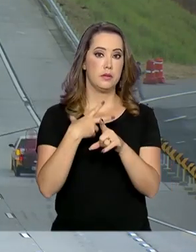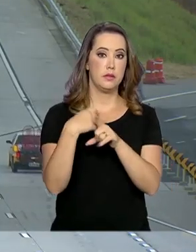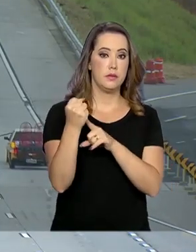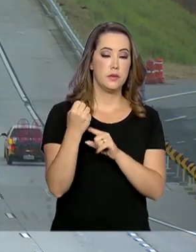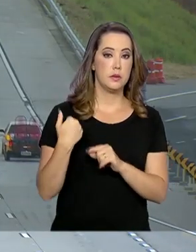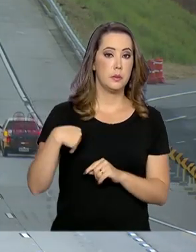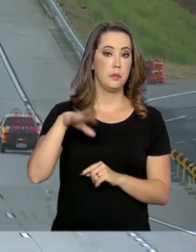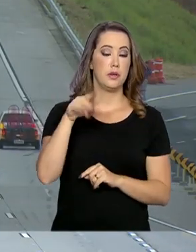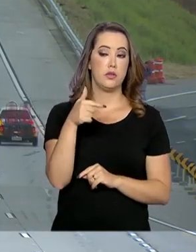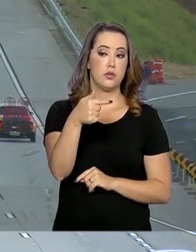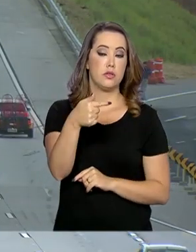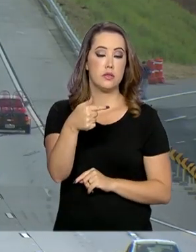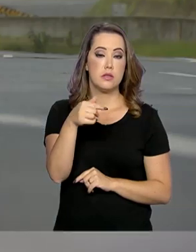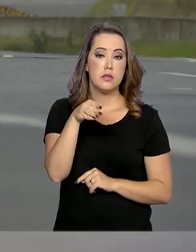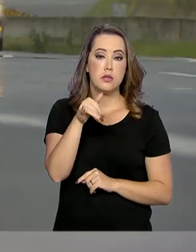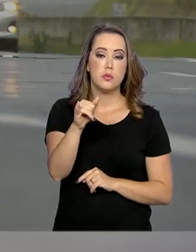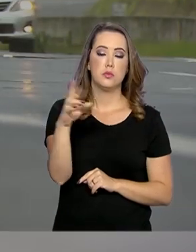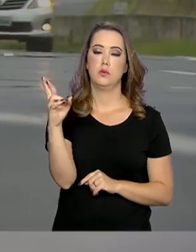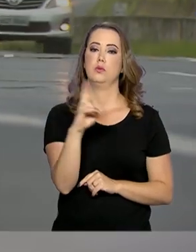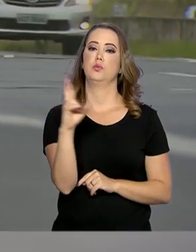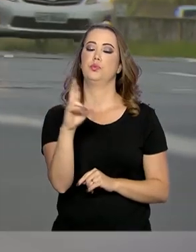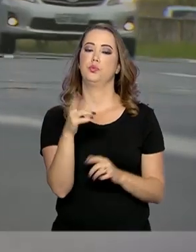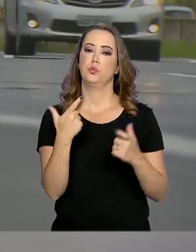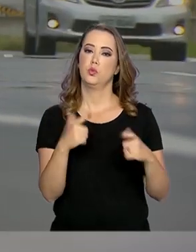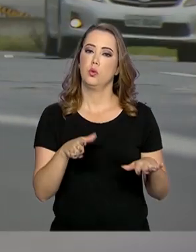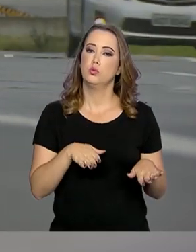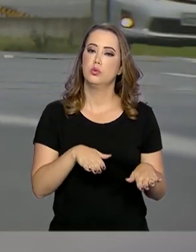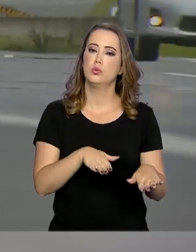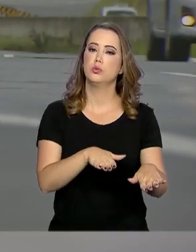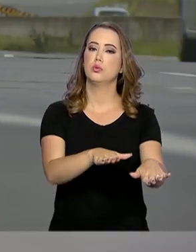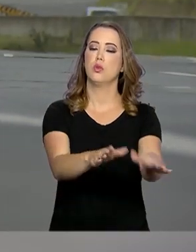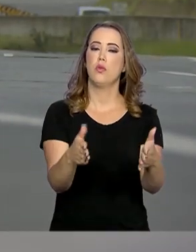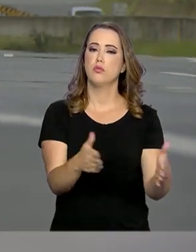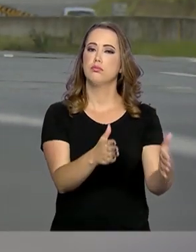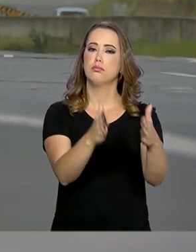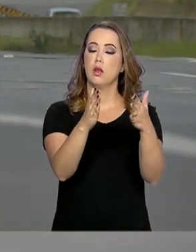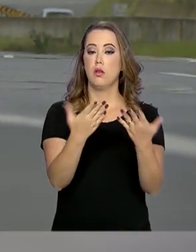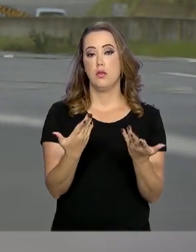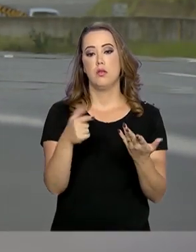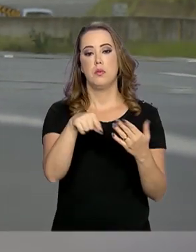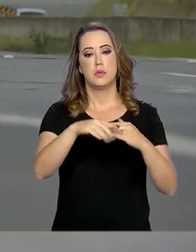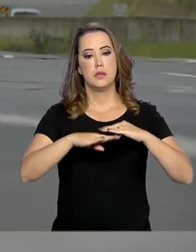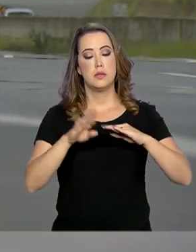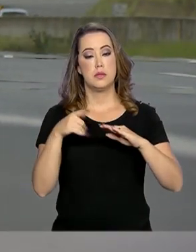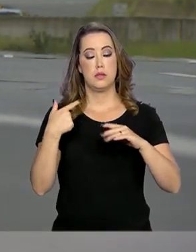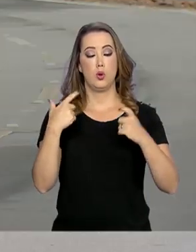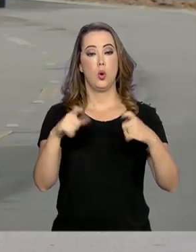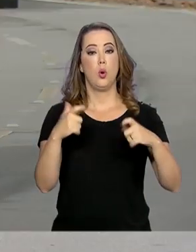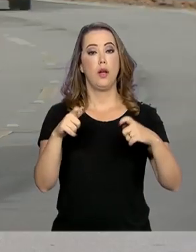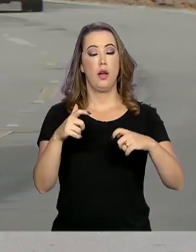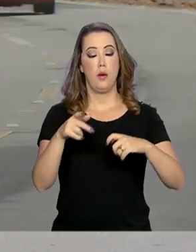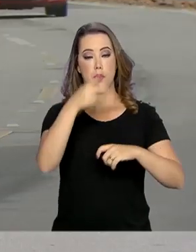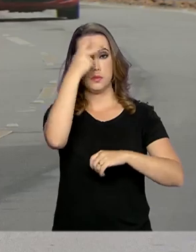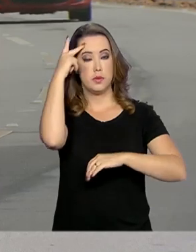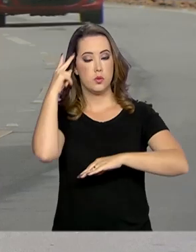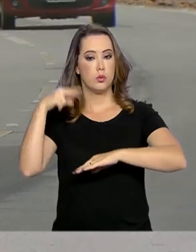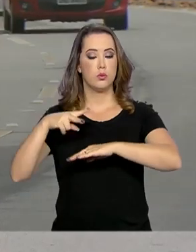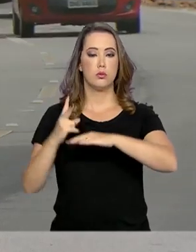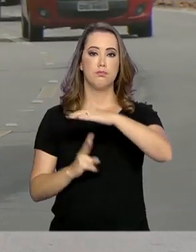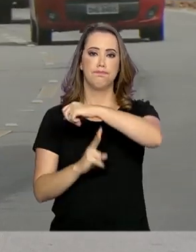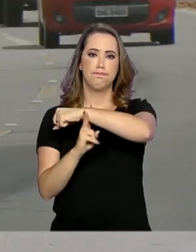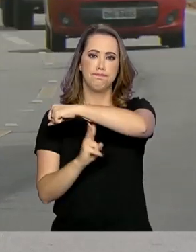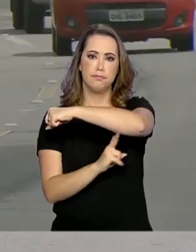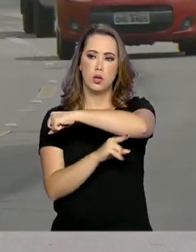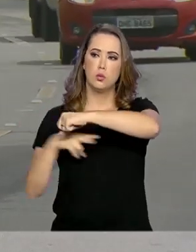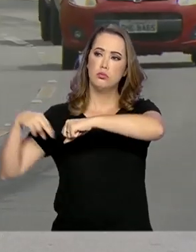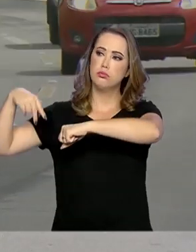R 7 bilhões no trecho. Parte desse valor vai para obras como passarelas de pedestres, faixas adicionais e